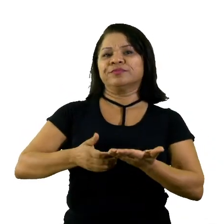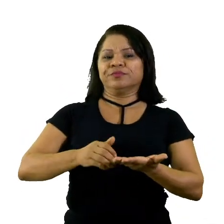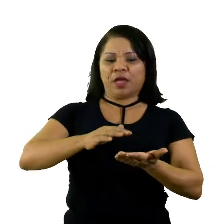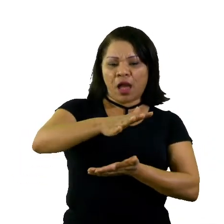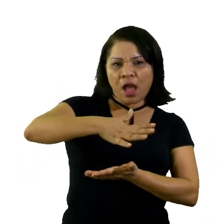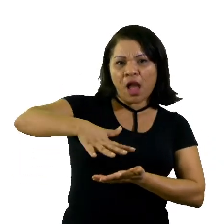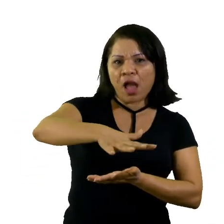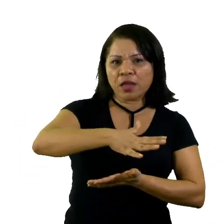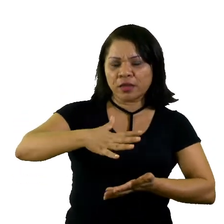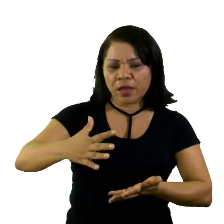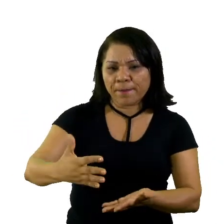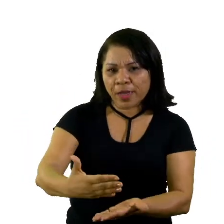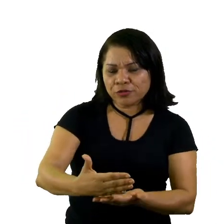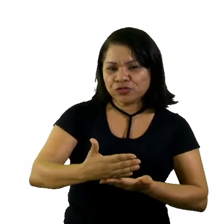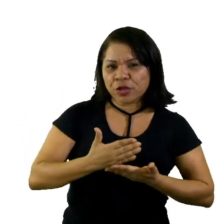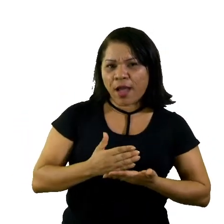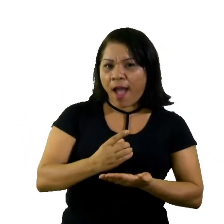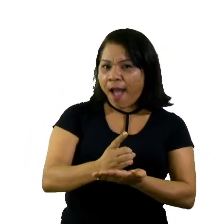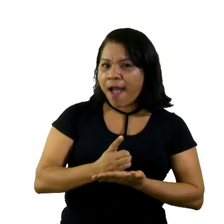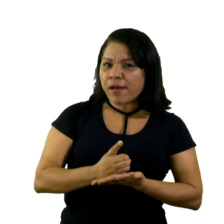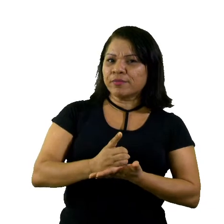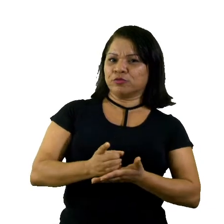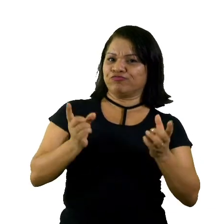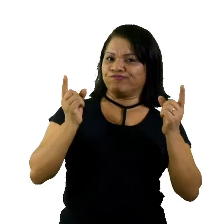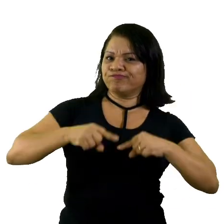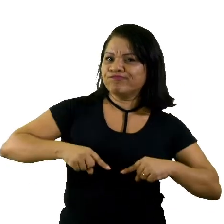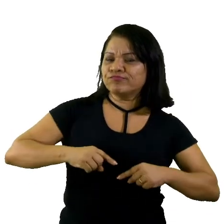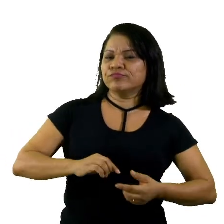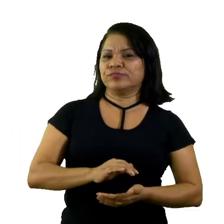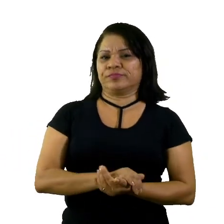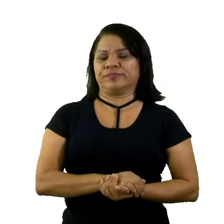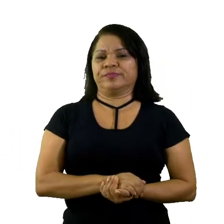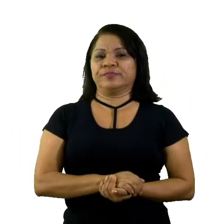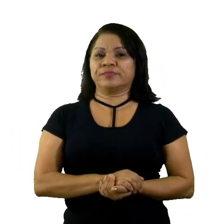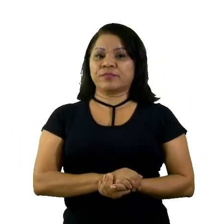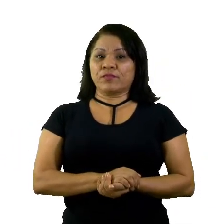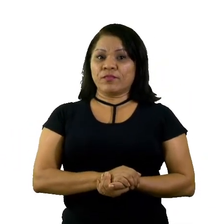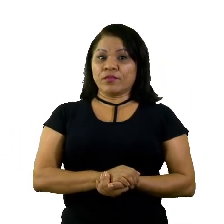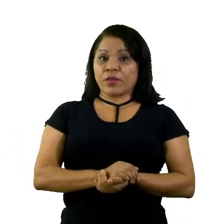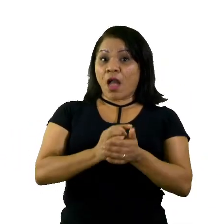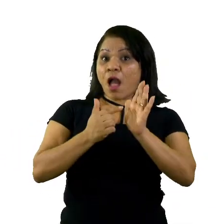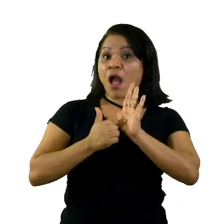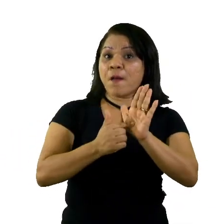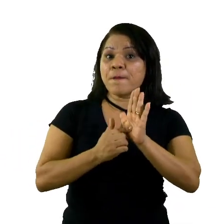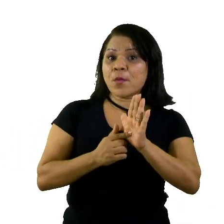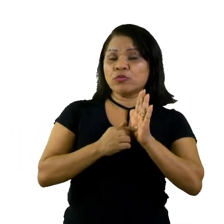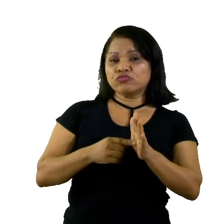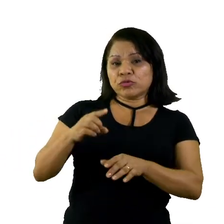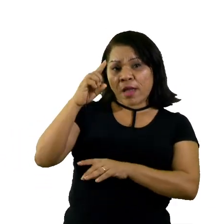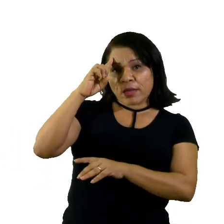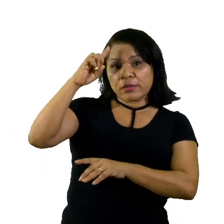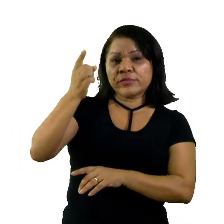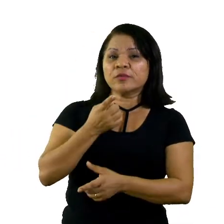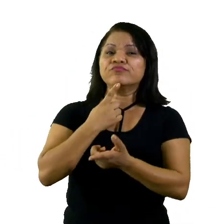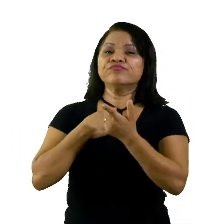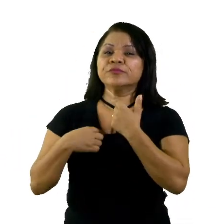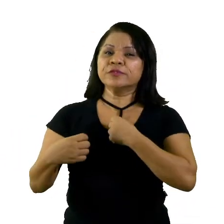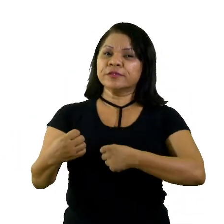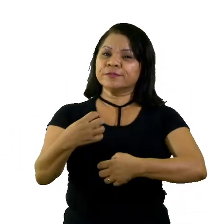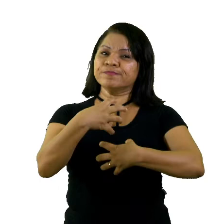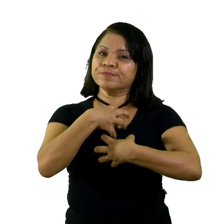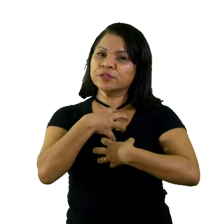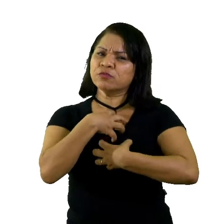acolhedores e desafiantes. Expressar ideias, desejos e sentimentos sobre sua